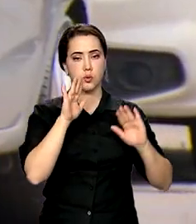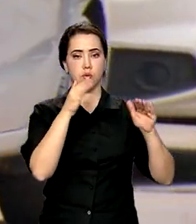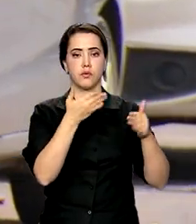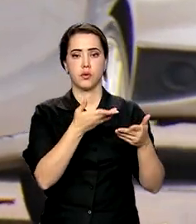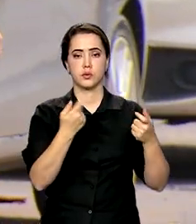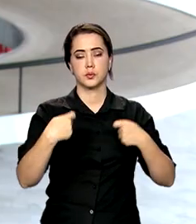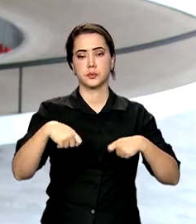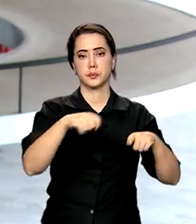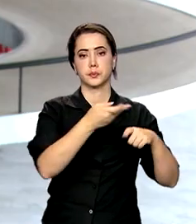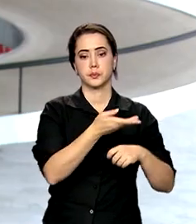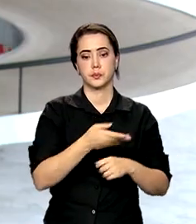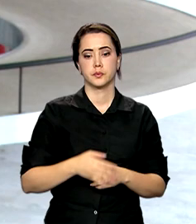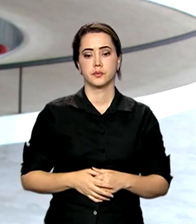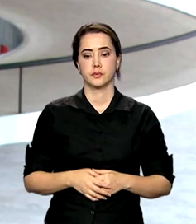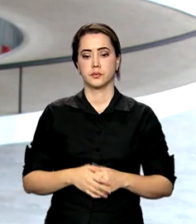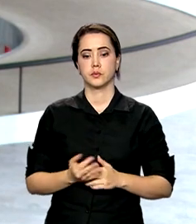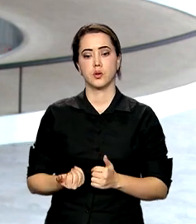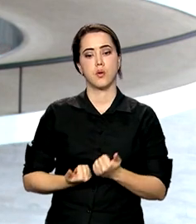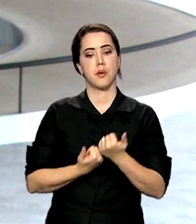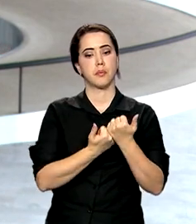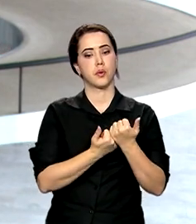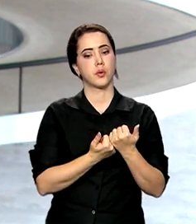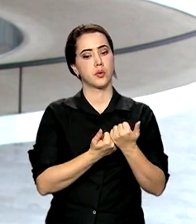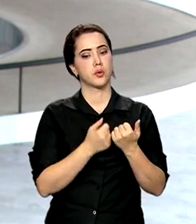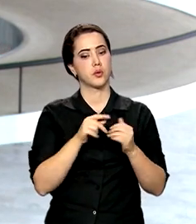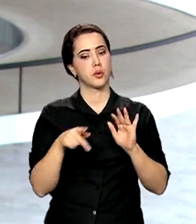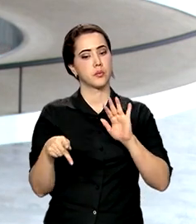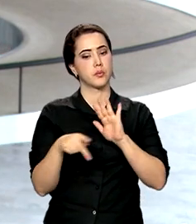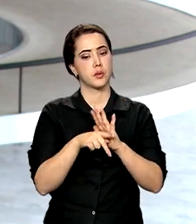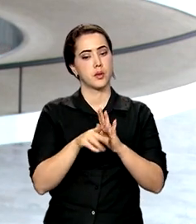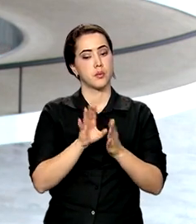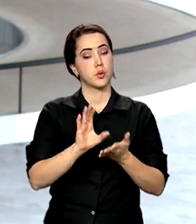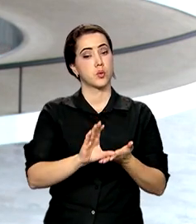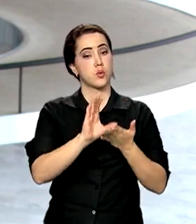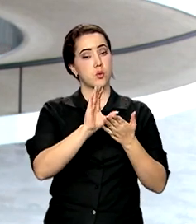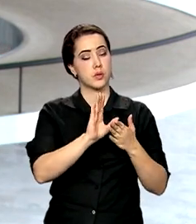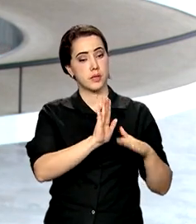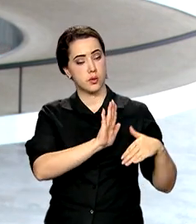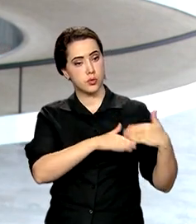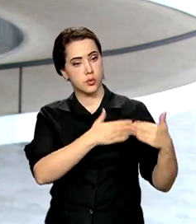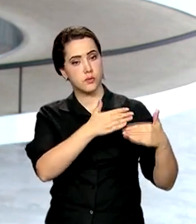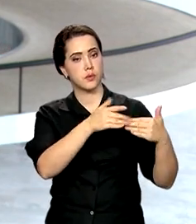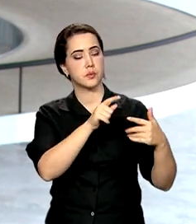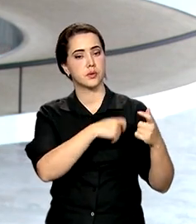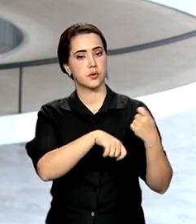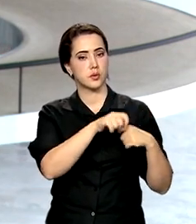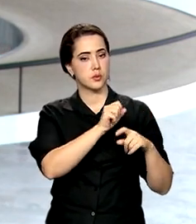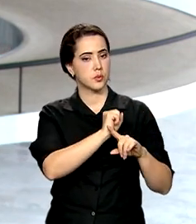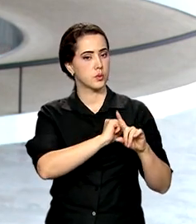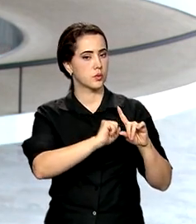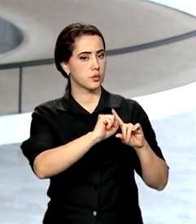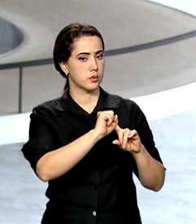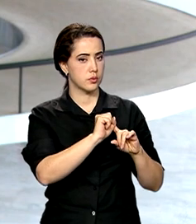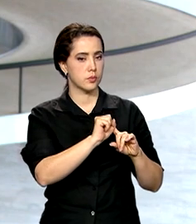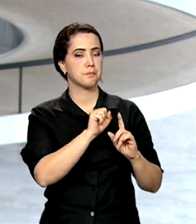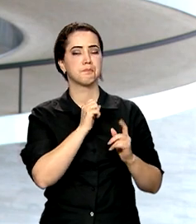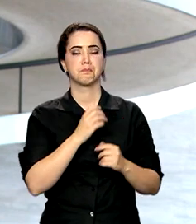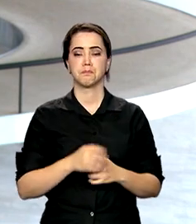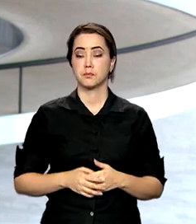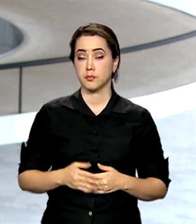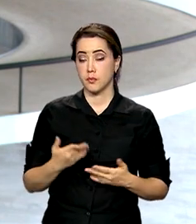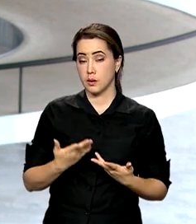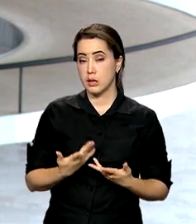necessidades. O reforço vem do Conselho de Desenvolvimento Econômico e Social Sustentável,